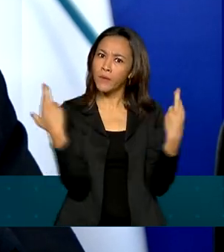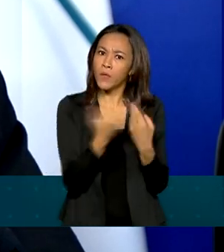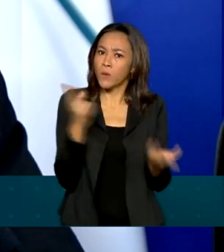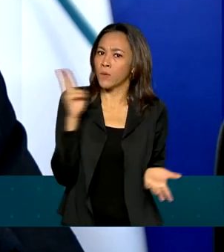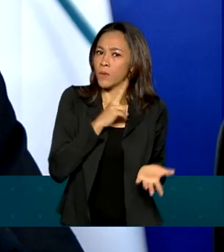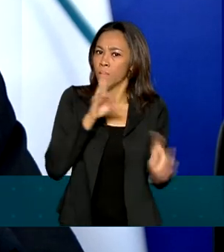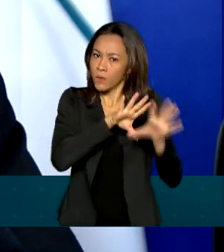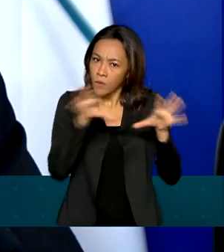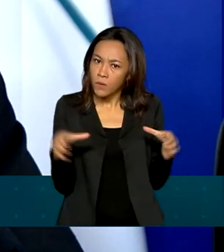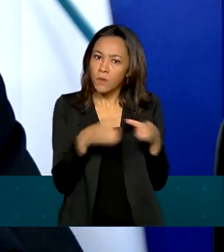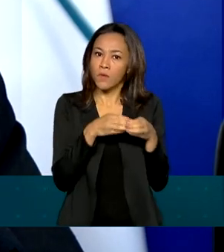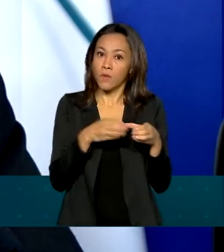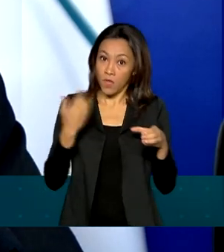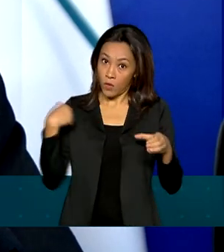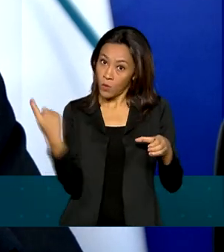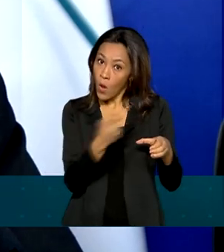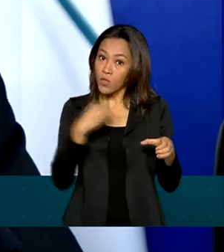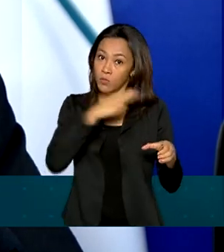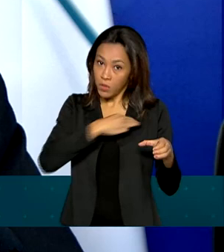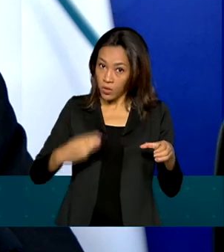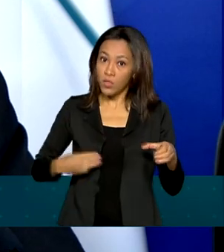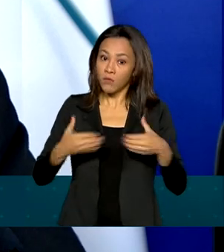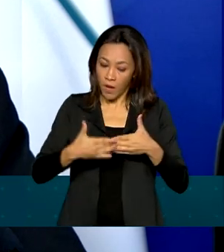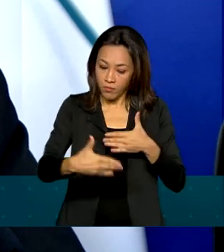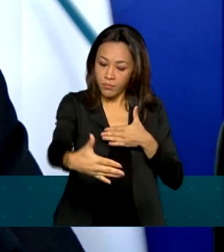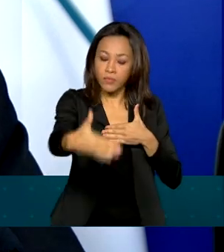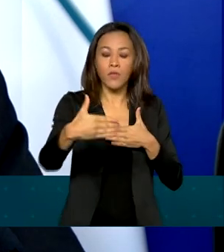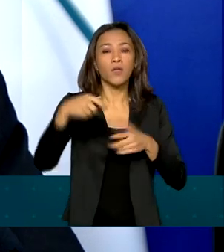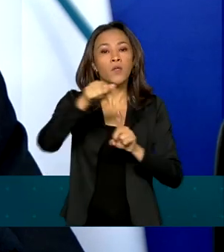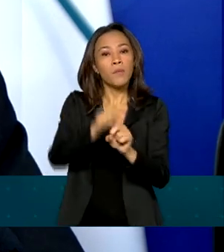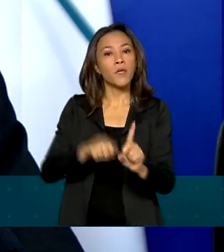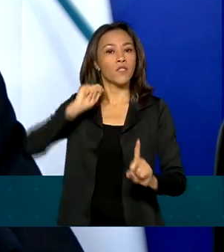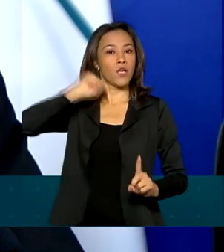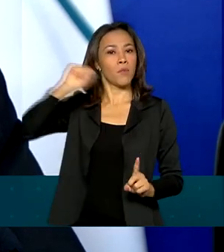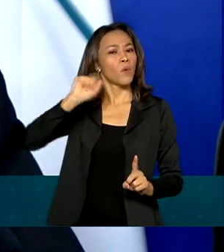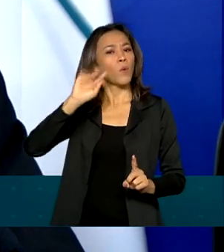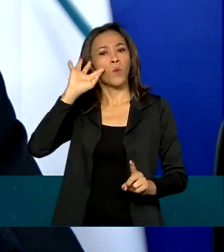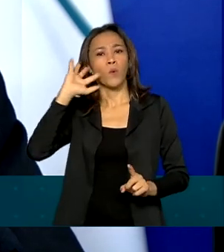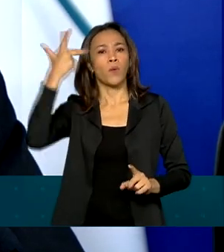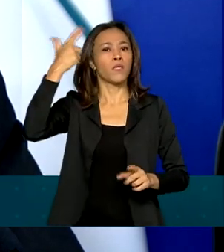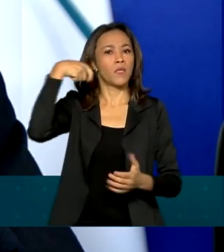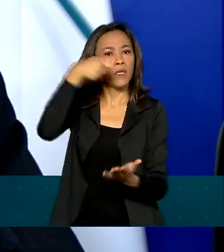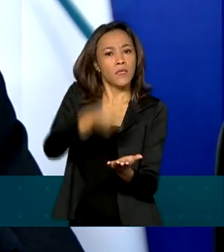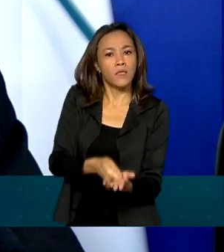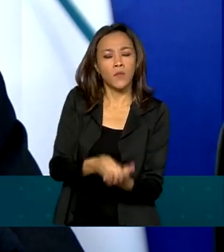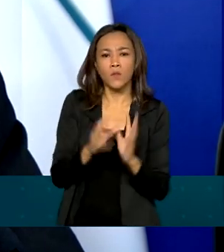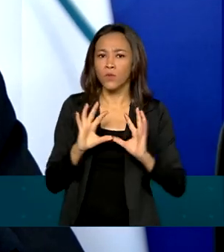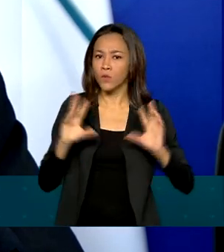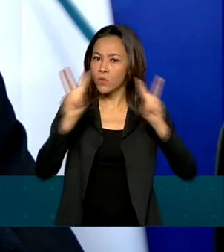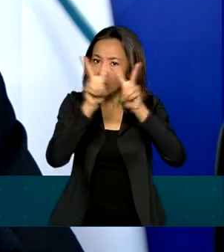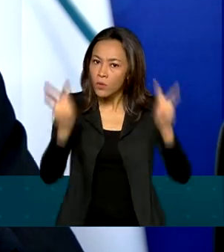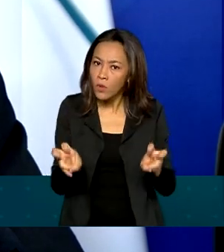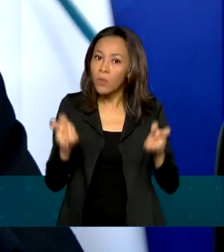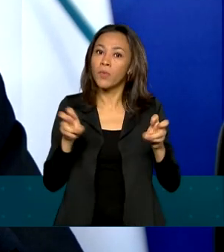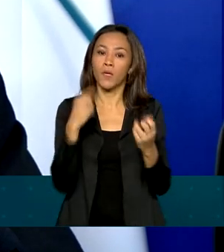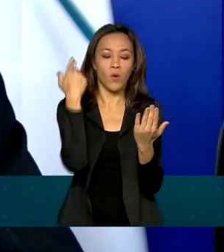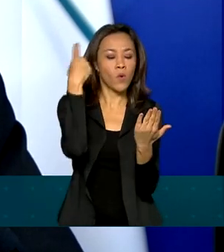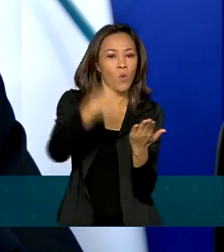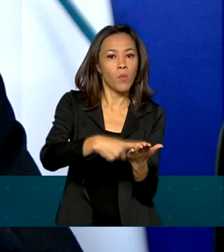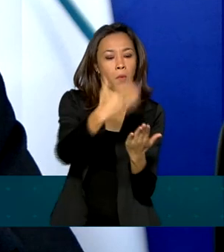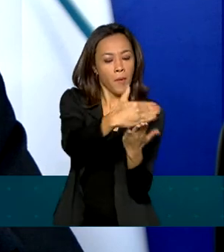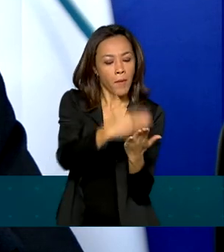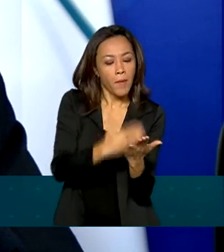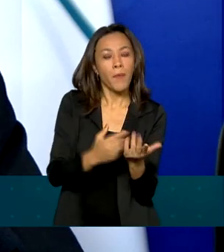que nossos ministros vão realizar em abril para tomar decisões sobre a agenda e modalidades das